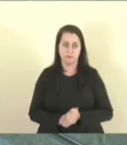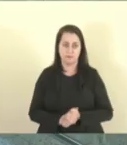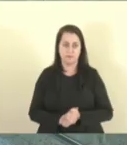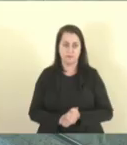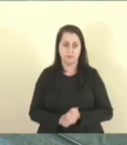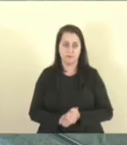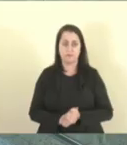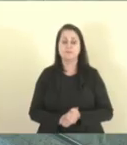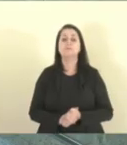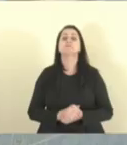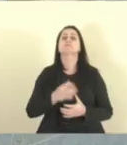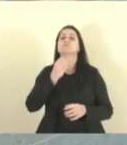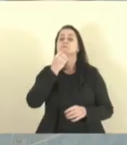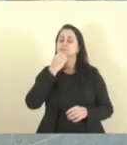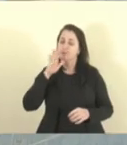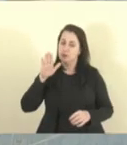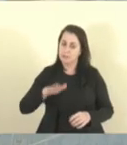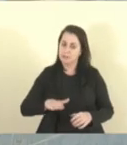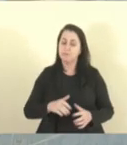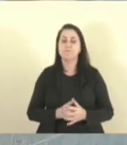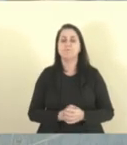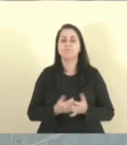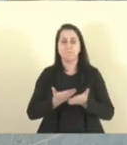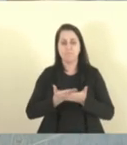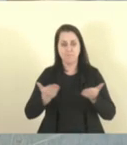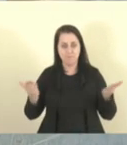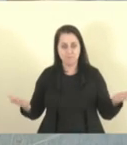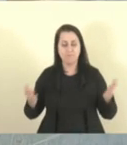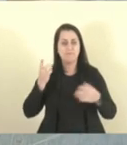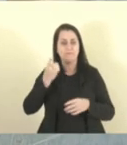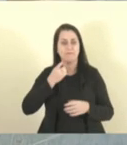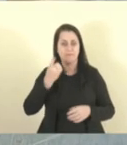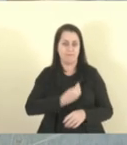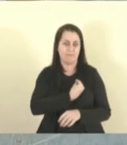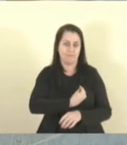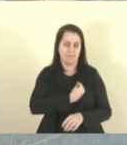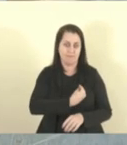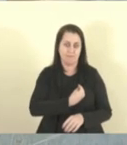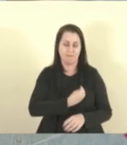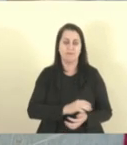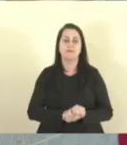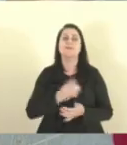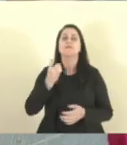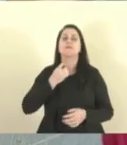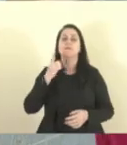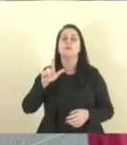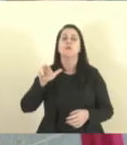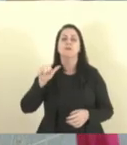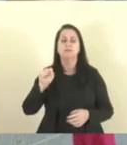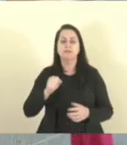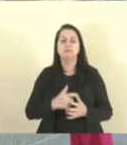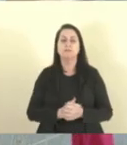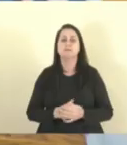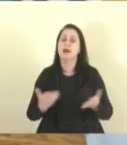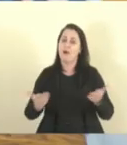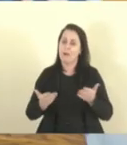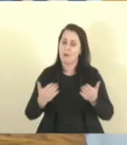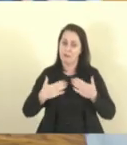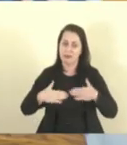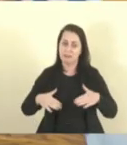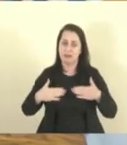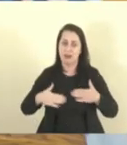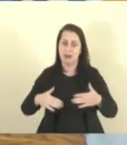Boa tarde, senhoras Senhoras senhores, deputados presentes, deputado Lucas, agora mais calmo